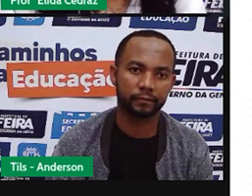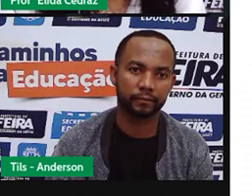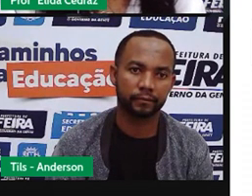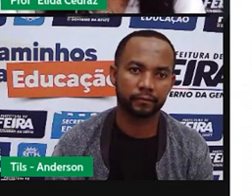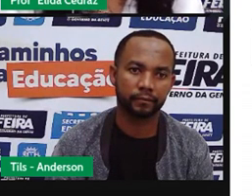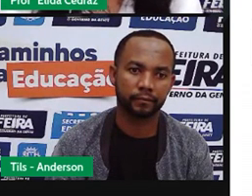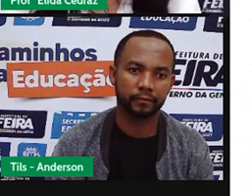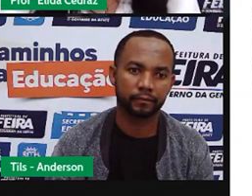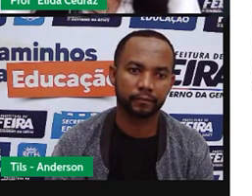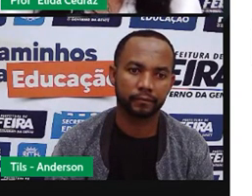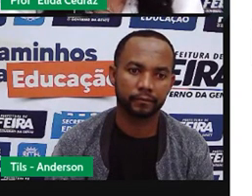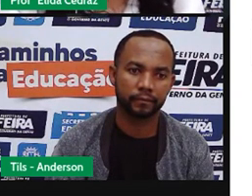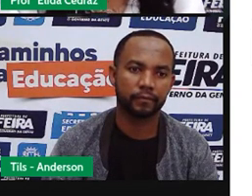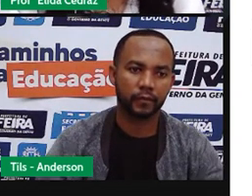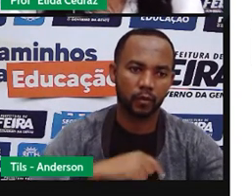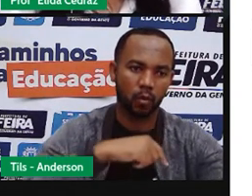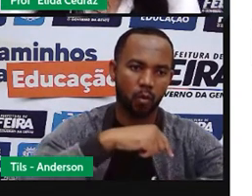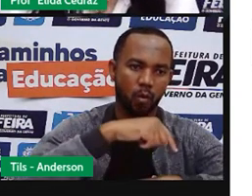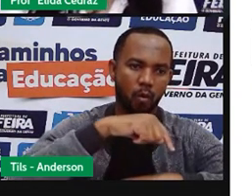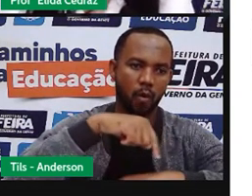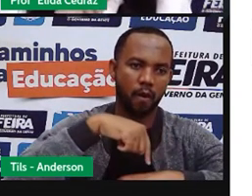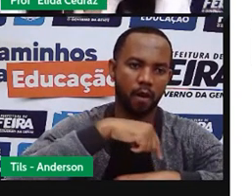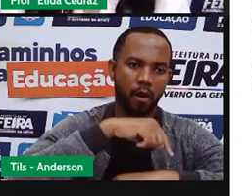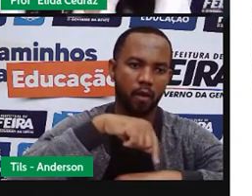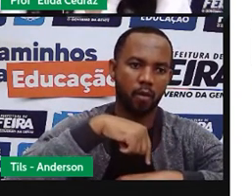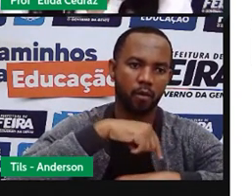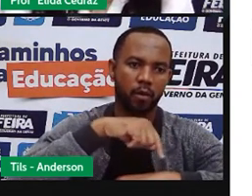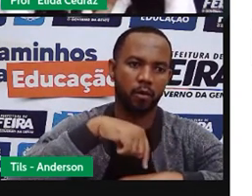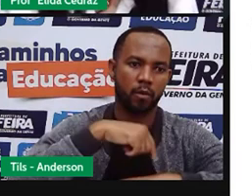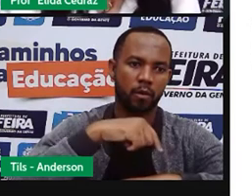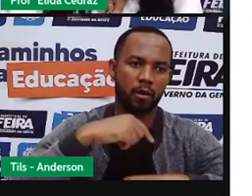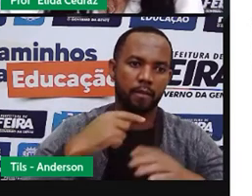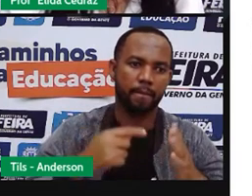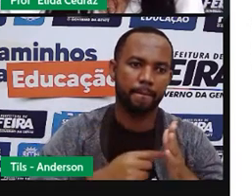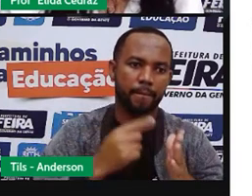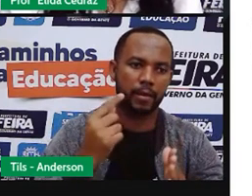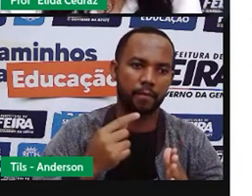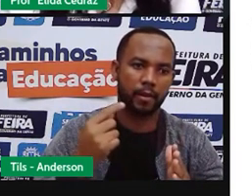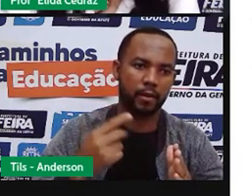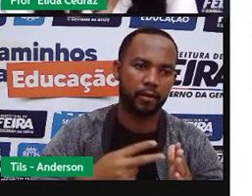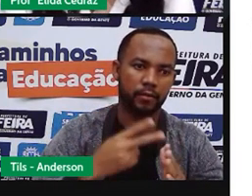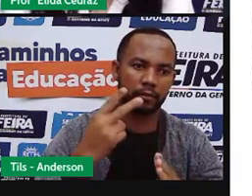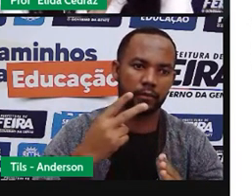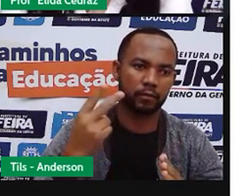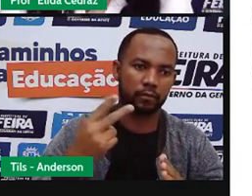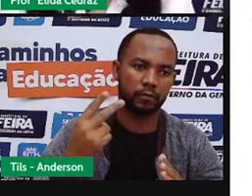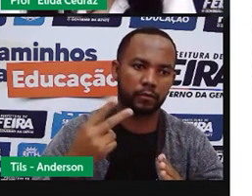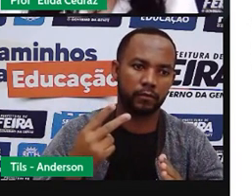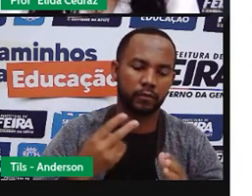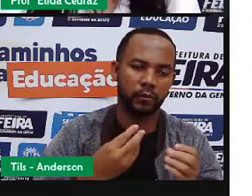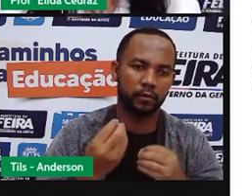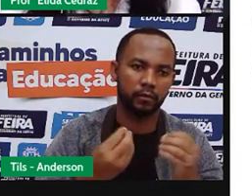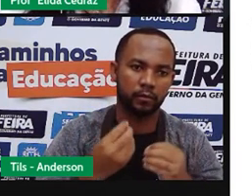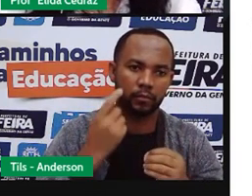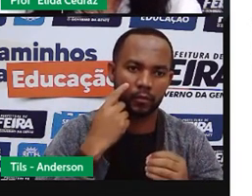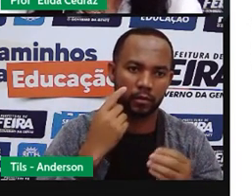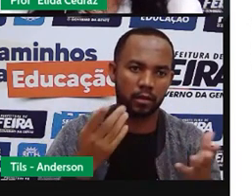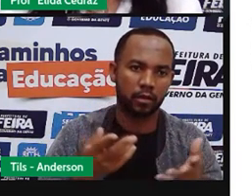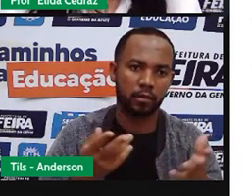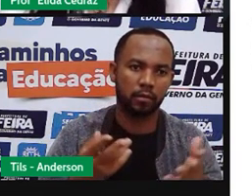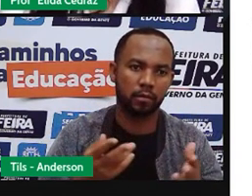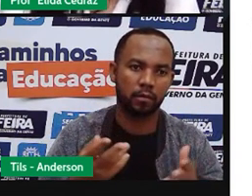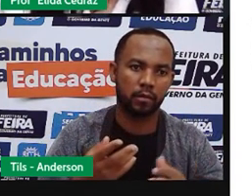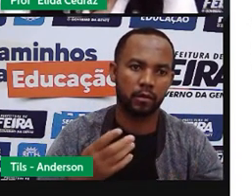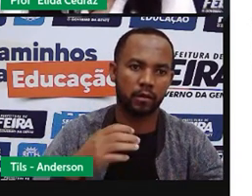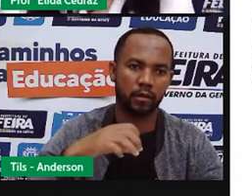passaram uma hora desde a primeira observação e agora são